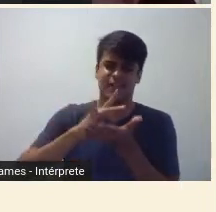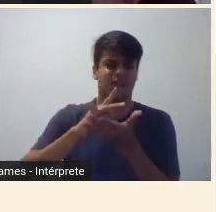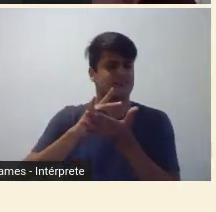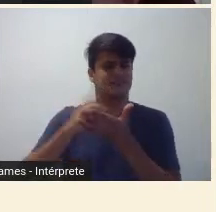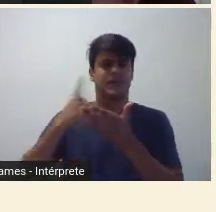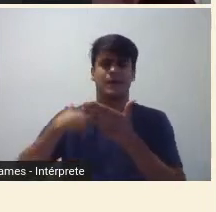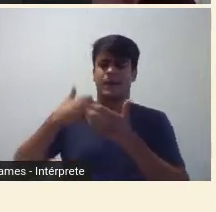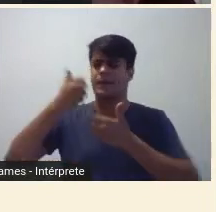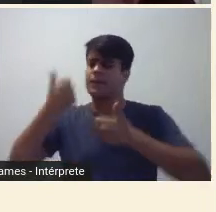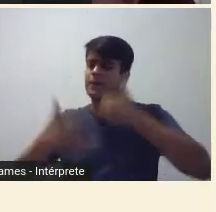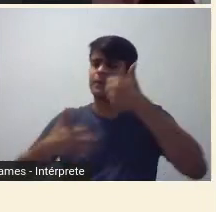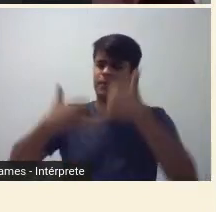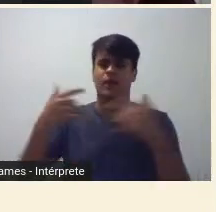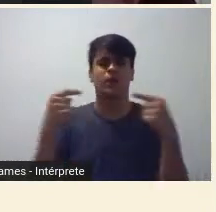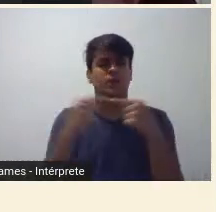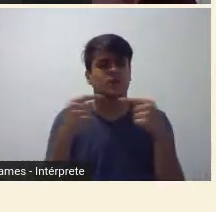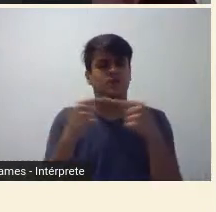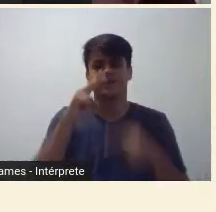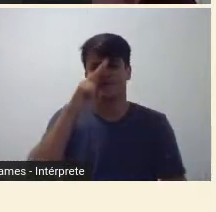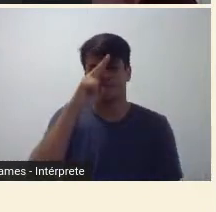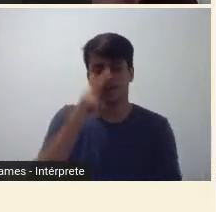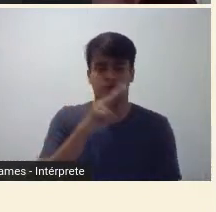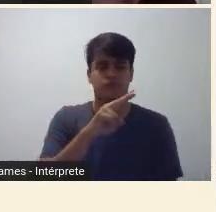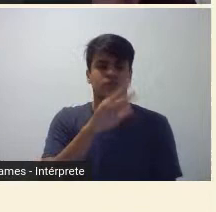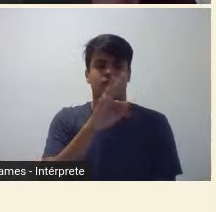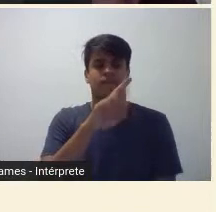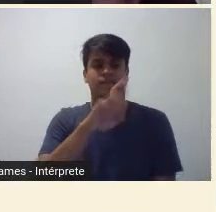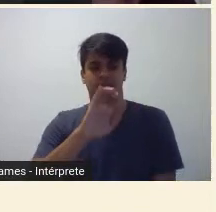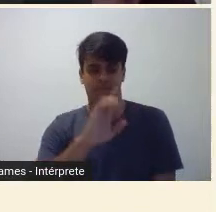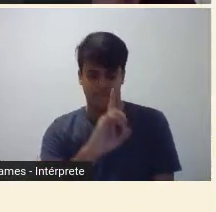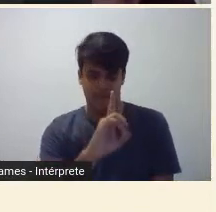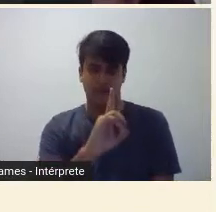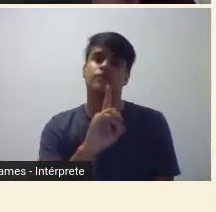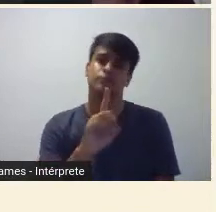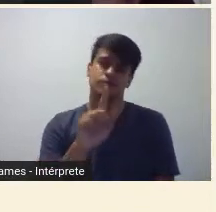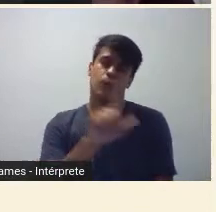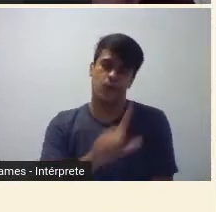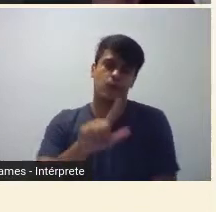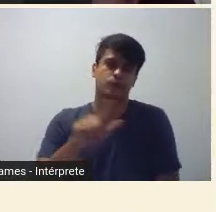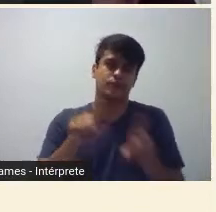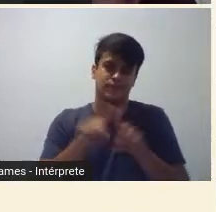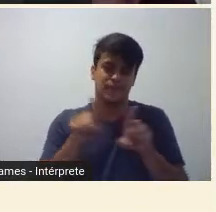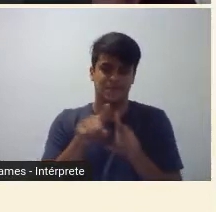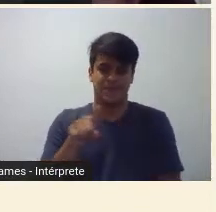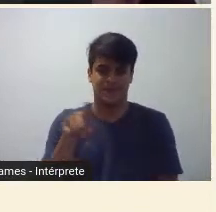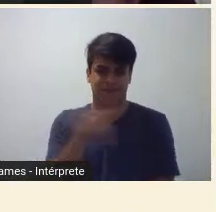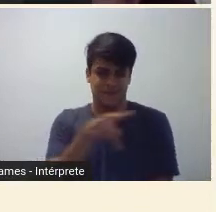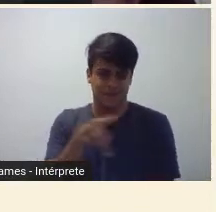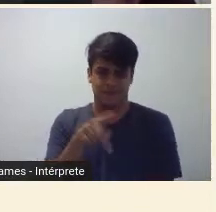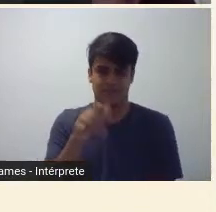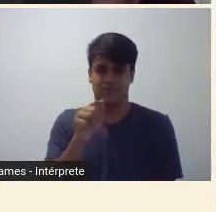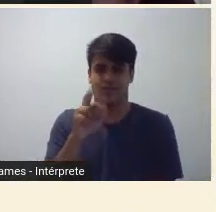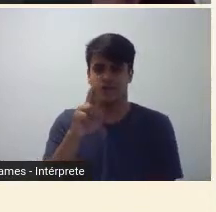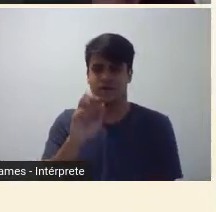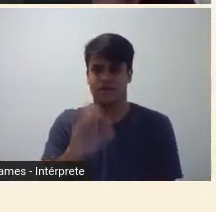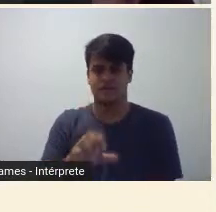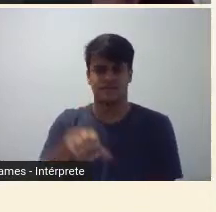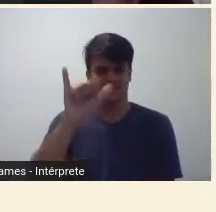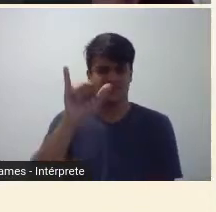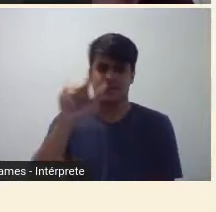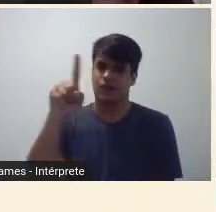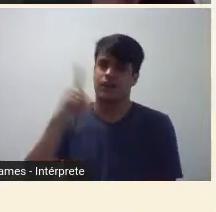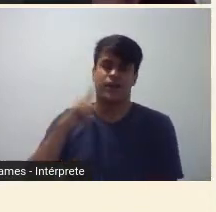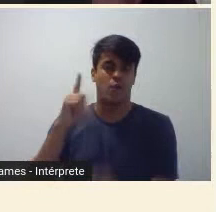com a do Fred, admiro muito o trabalho, claro, com a professora Araci, que é uma pesquisadora incontornável, nossa